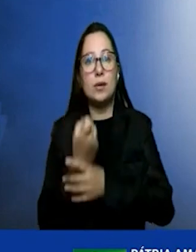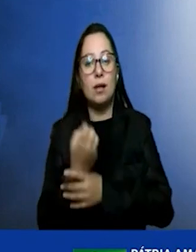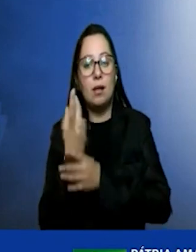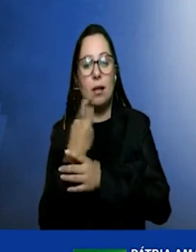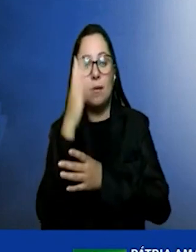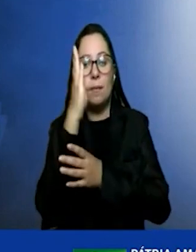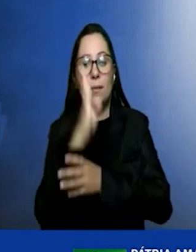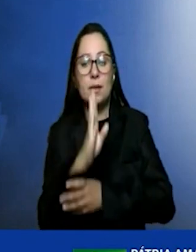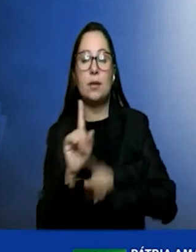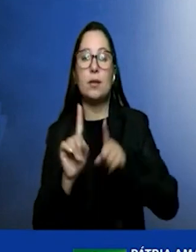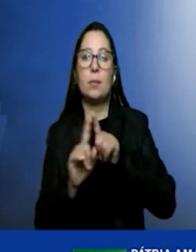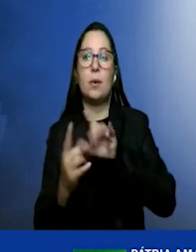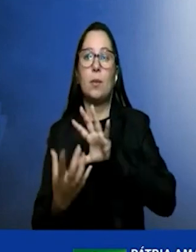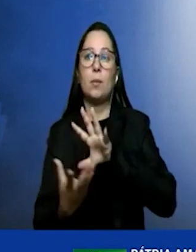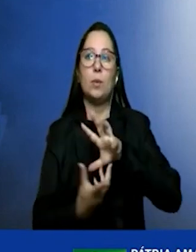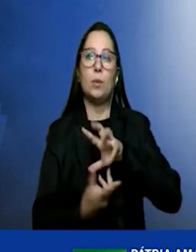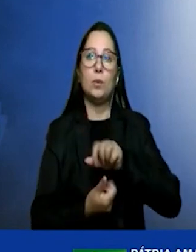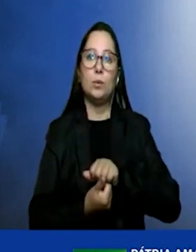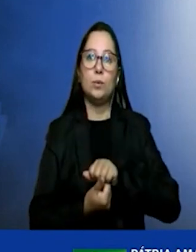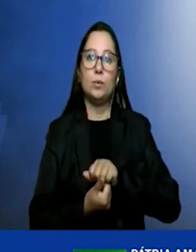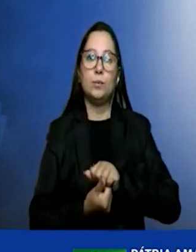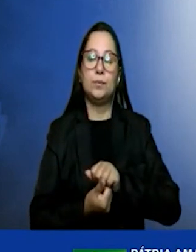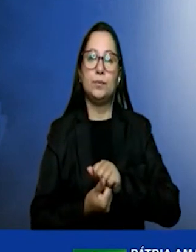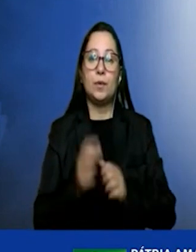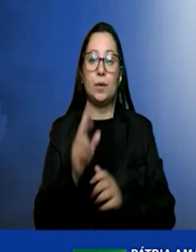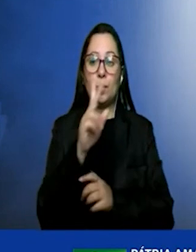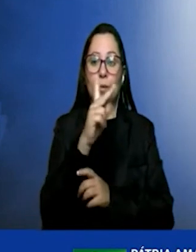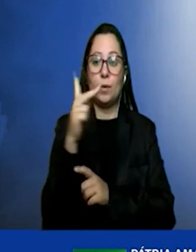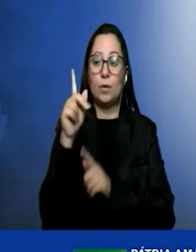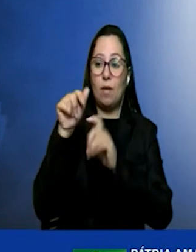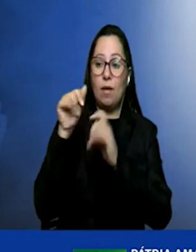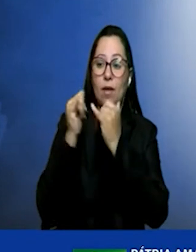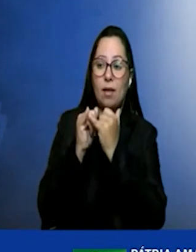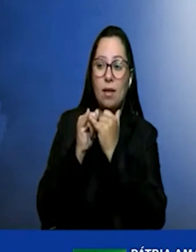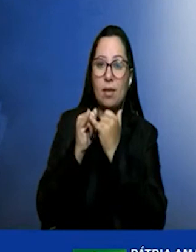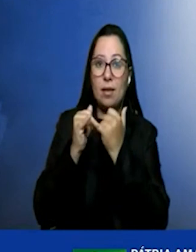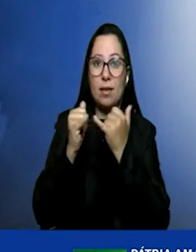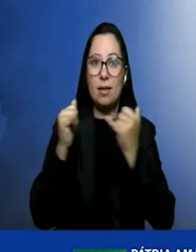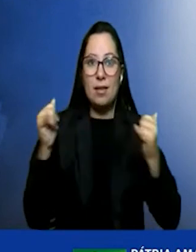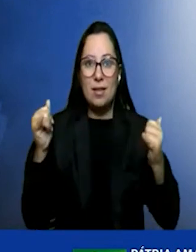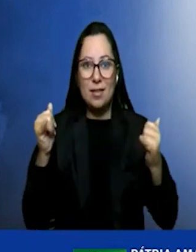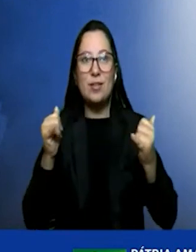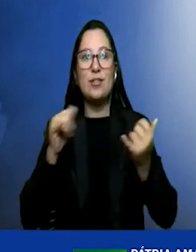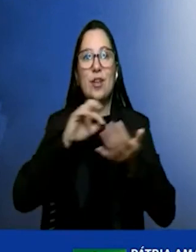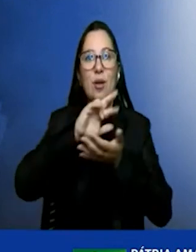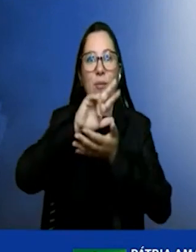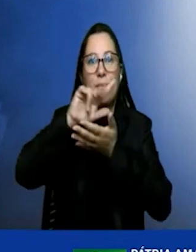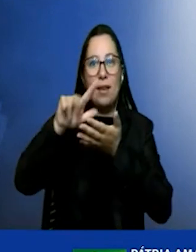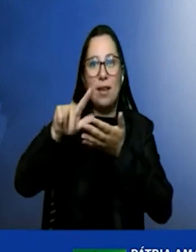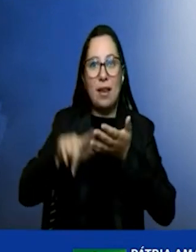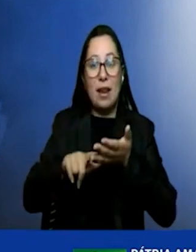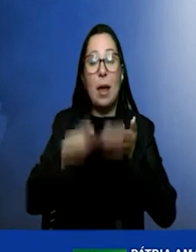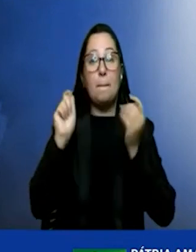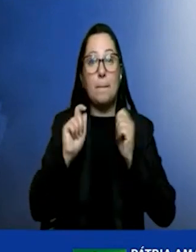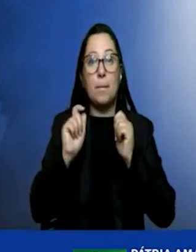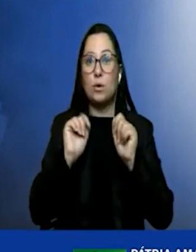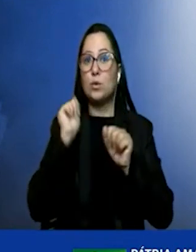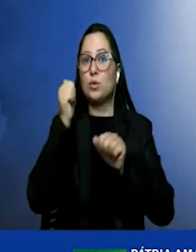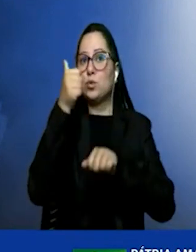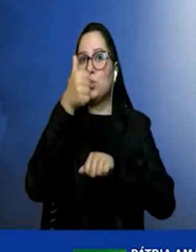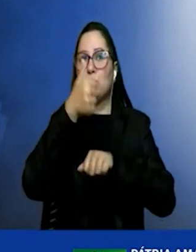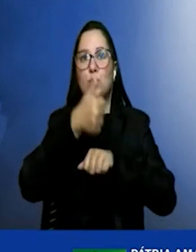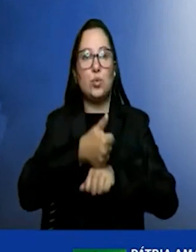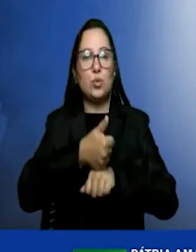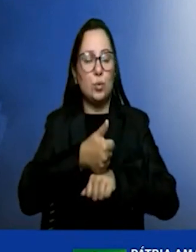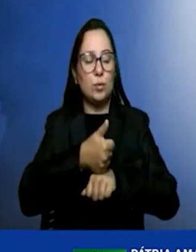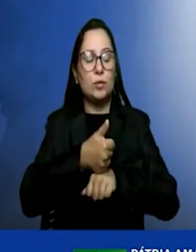o mundo. O hidrogênio é fonte de energia bastante versátil, um excelente substituto para os combustíveis de origem